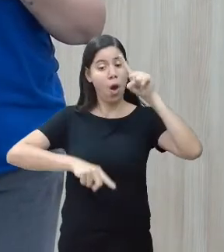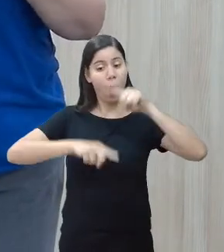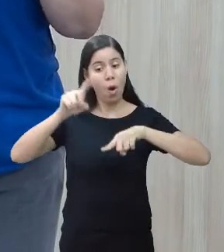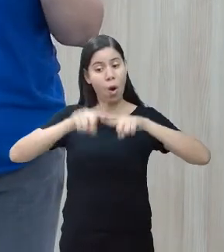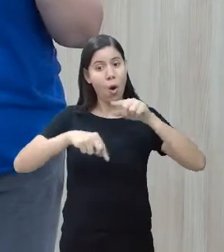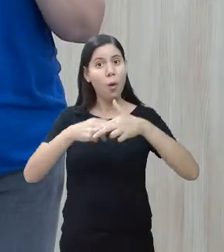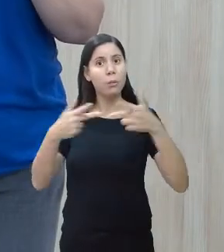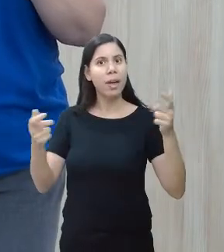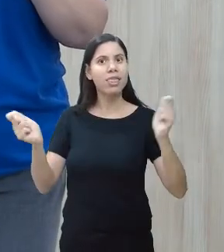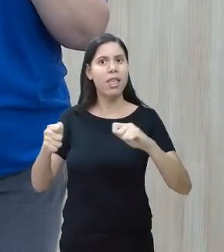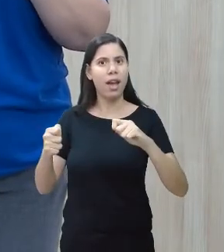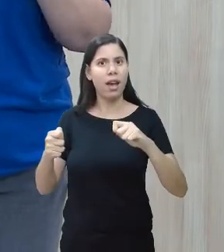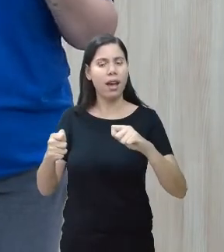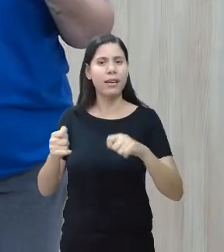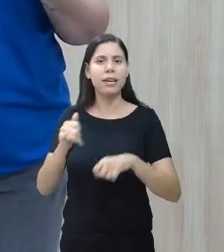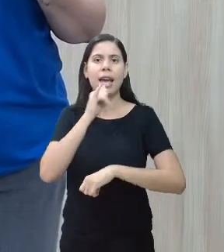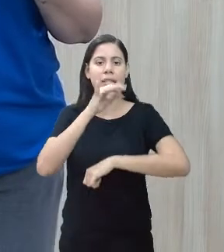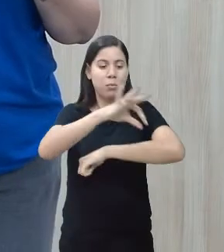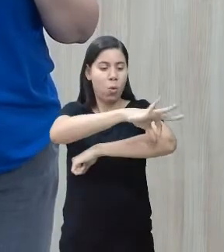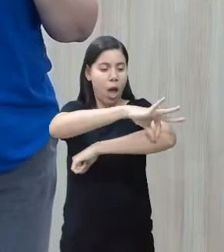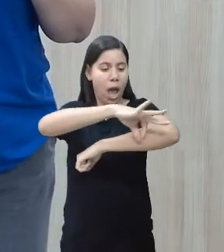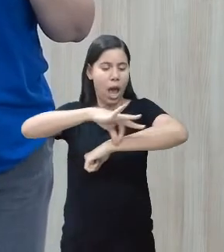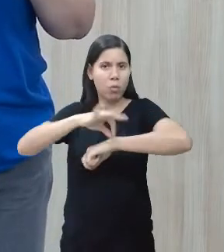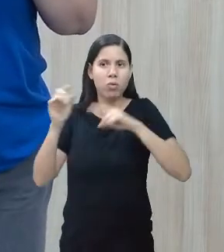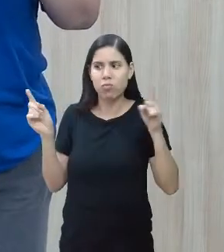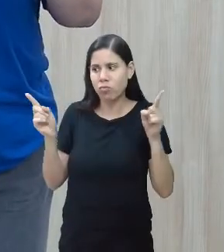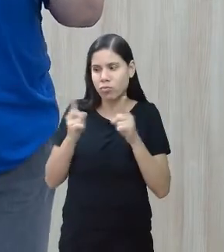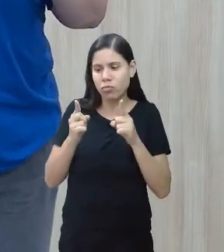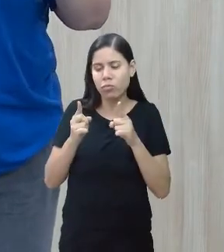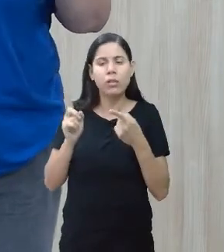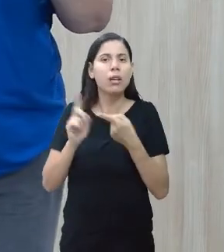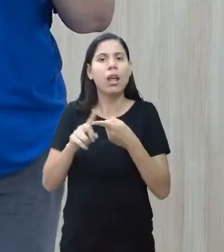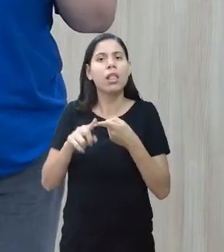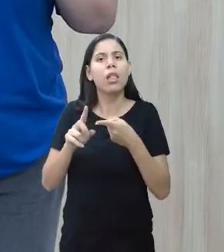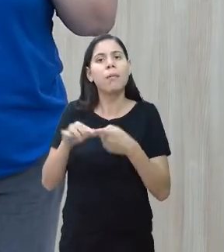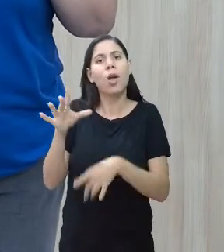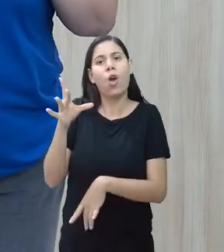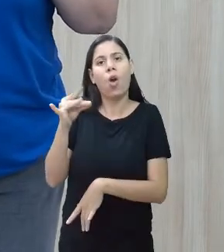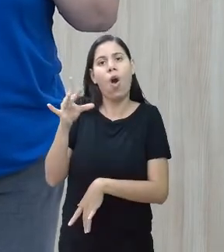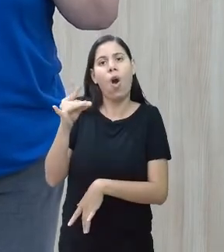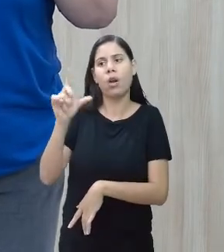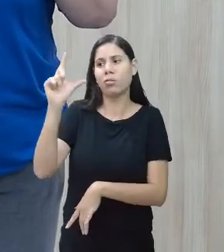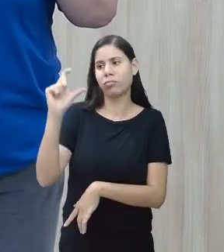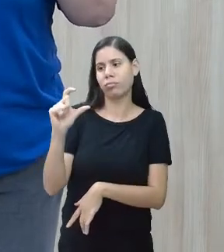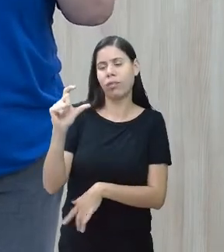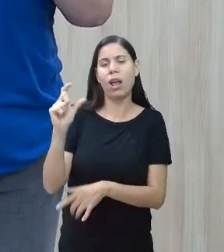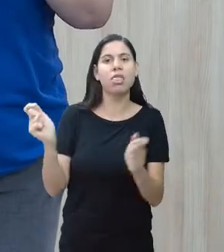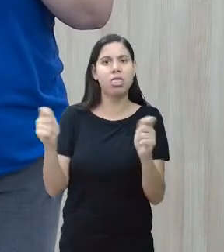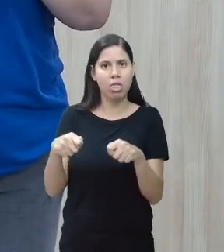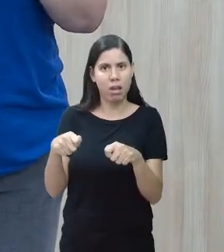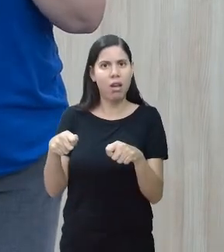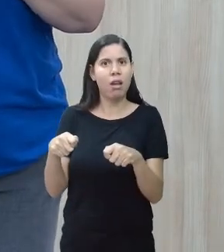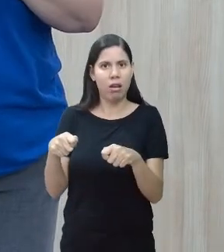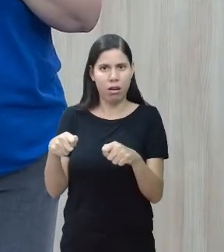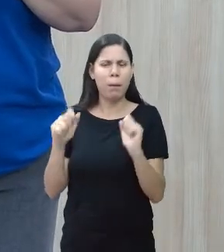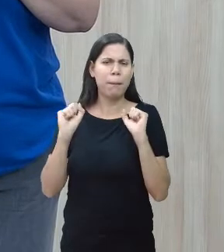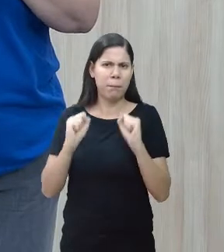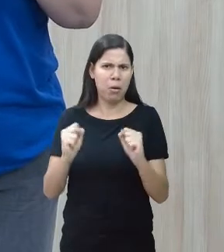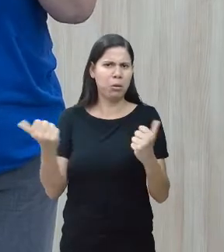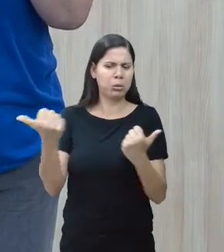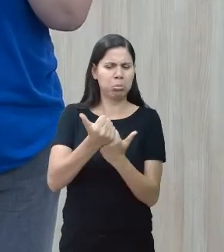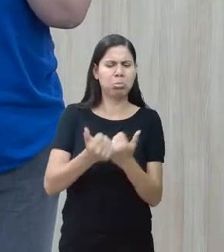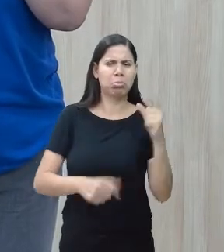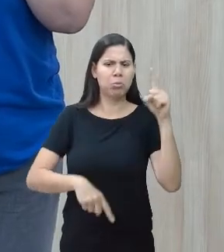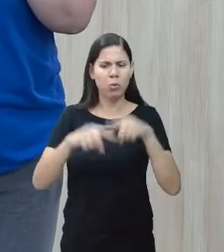Então, uma régua em miniatura, uma cola em miniatura. Então, pode ser objetos,